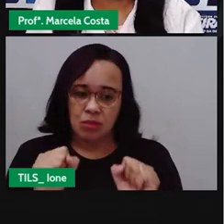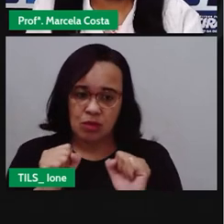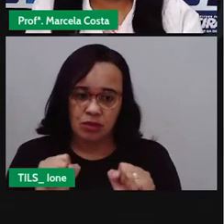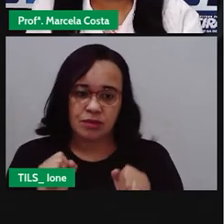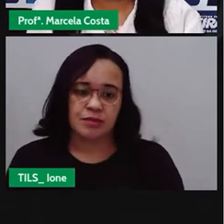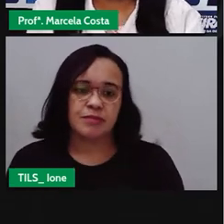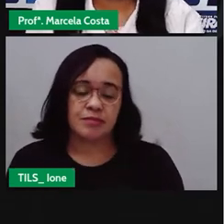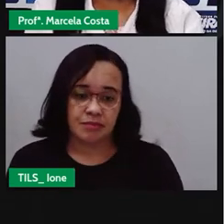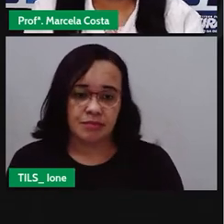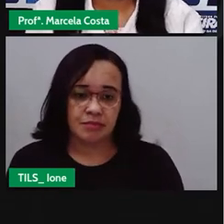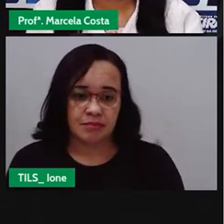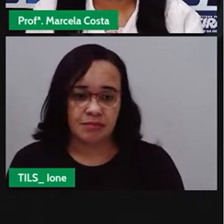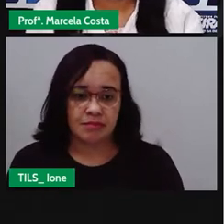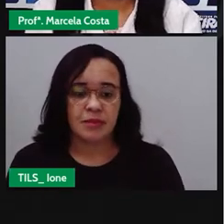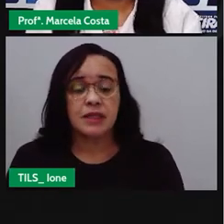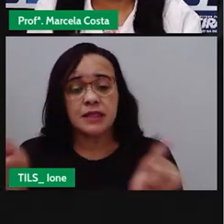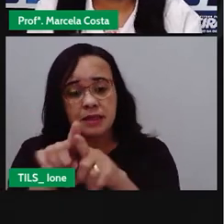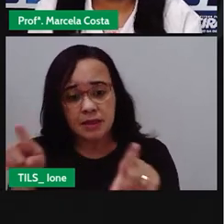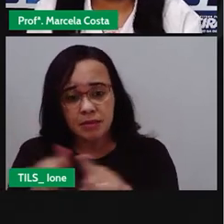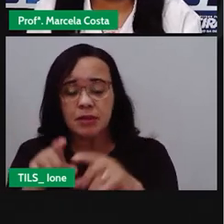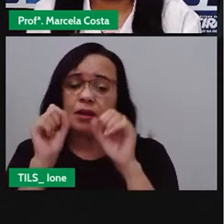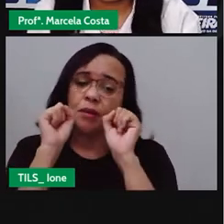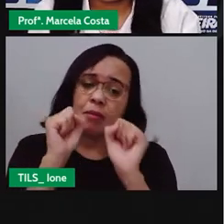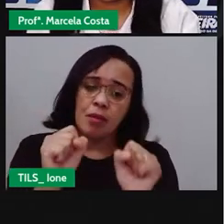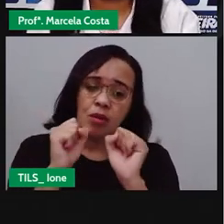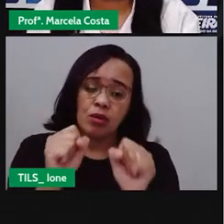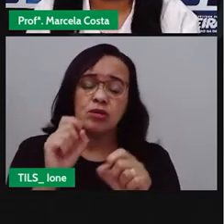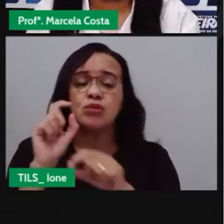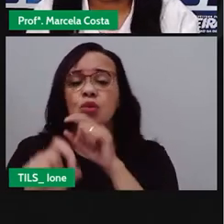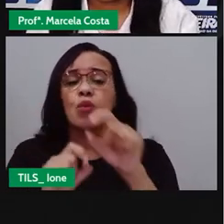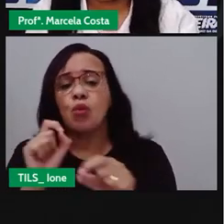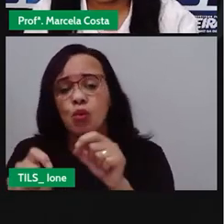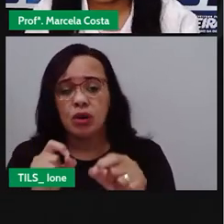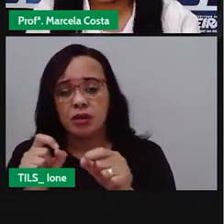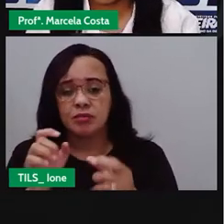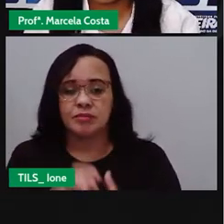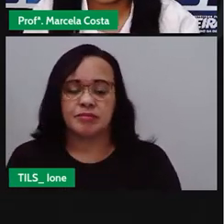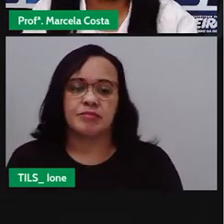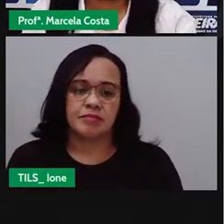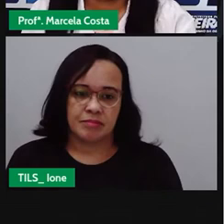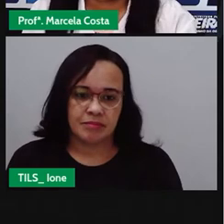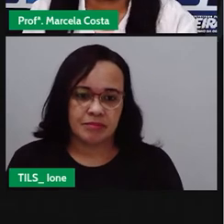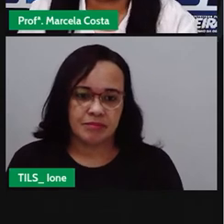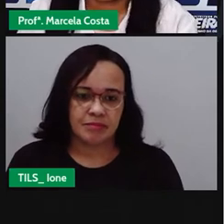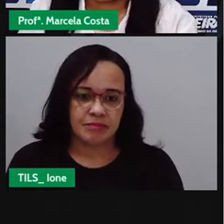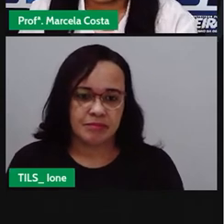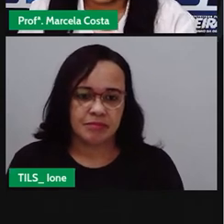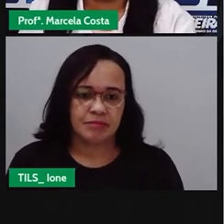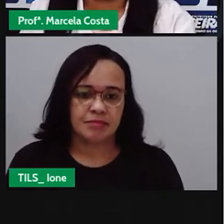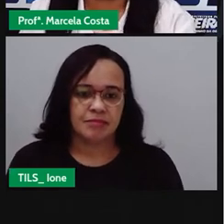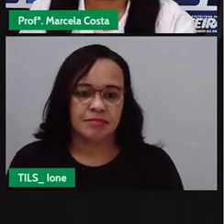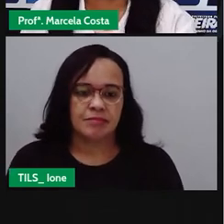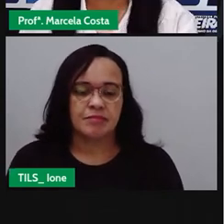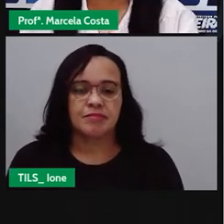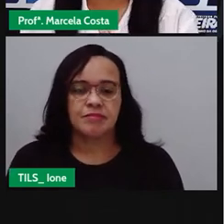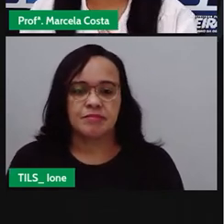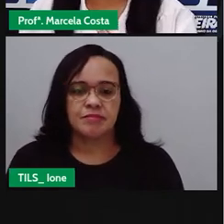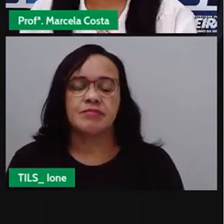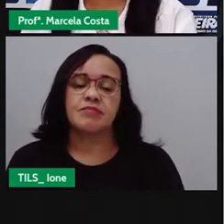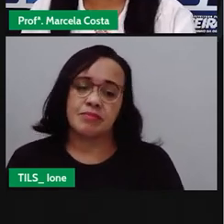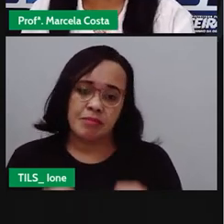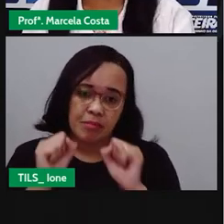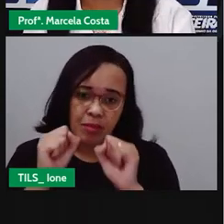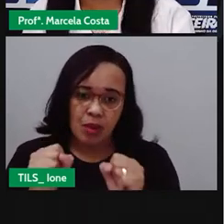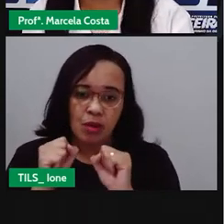você também tem a opção de fazer esse guia turístico no formato digital onde você pode